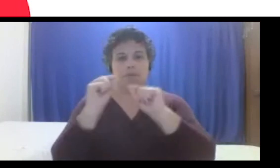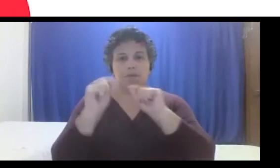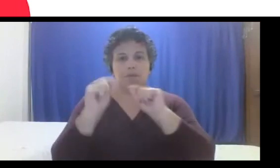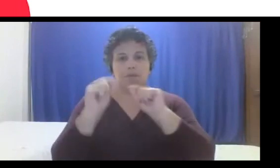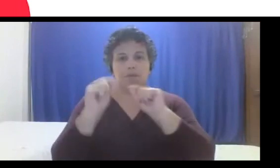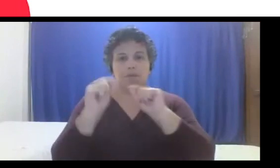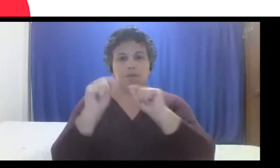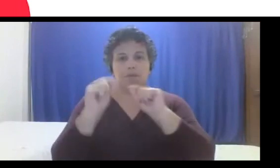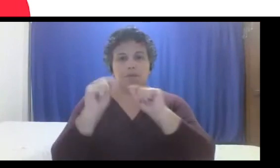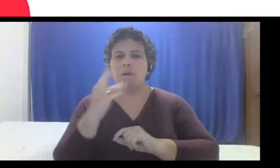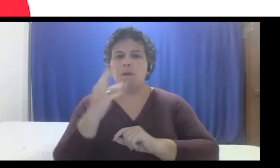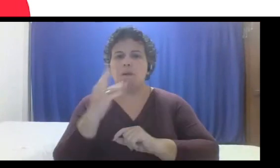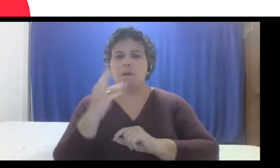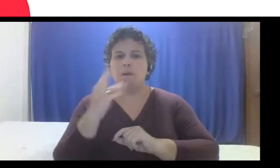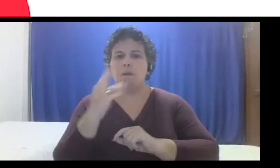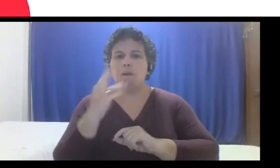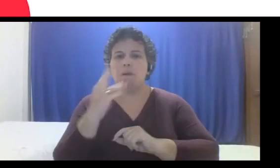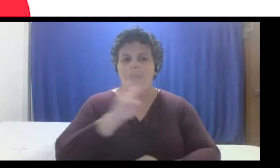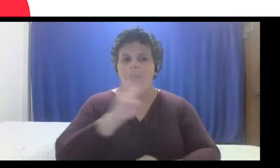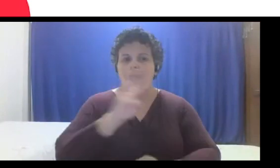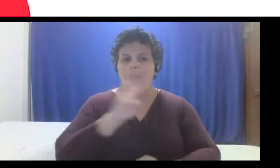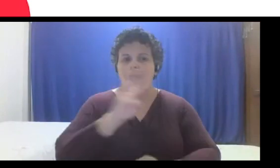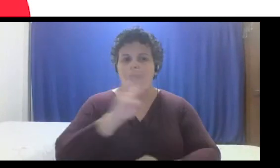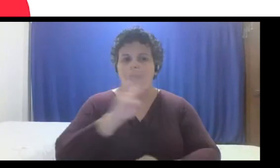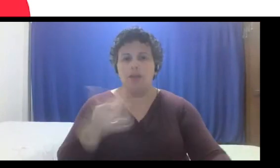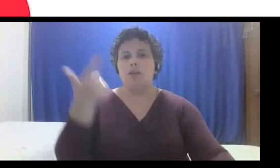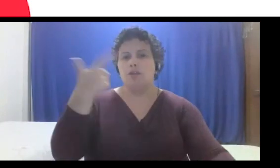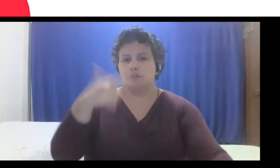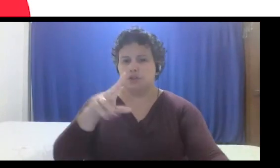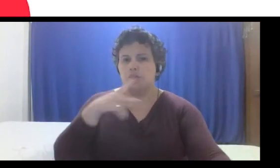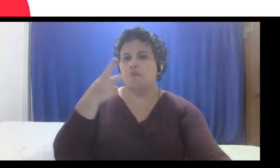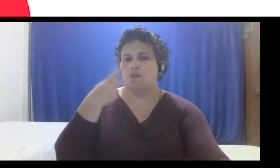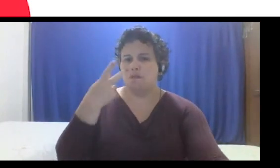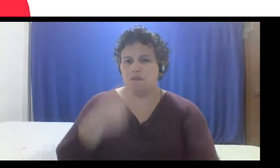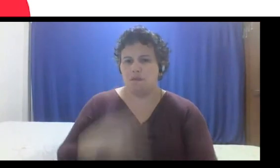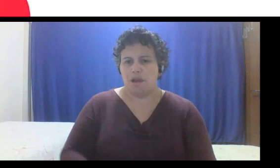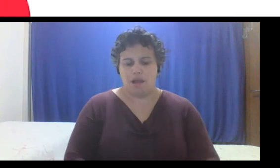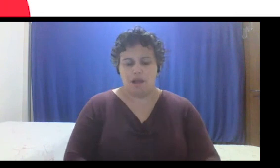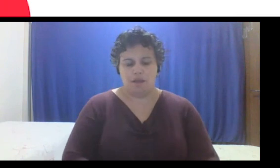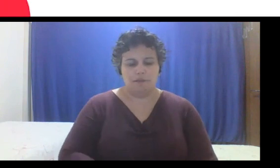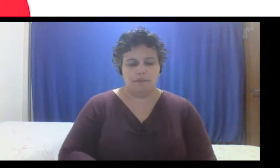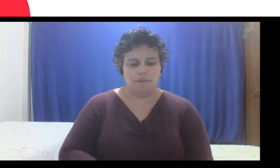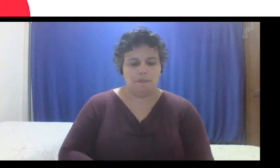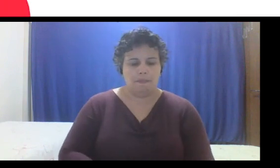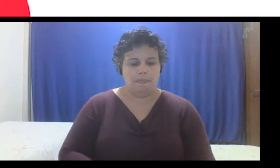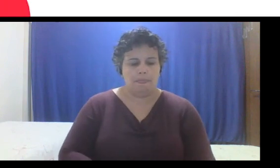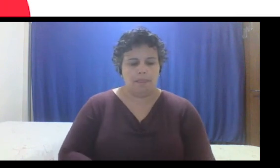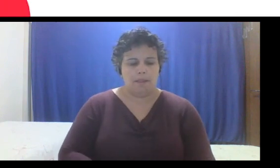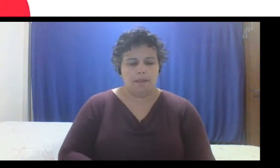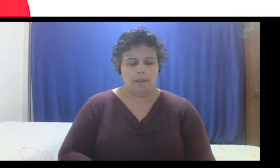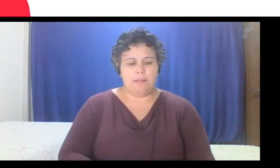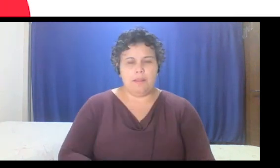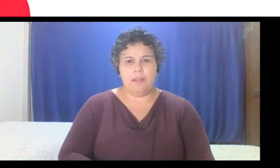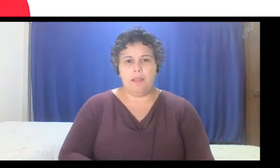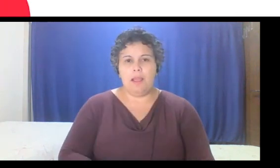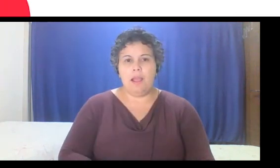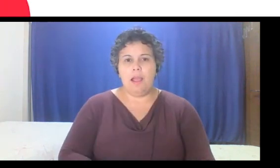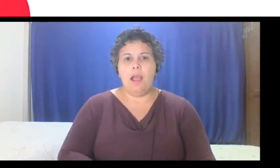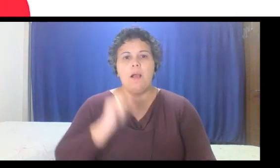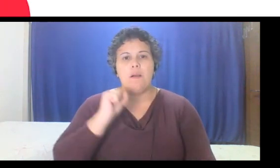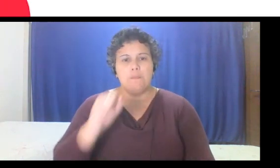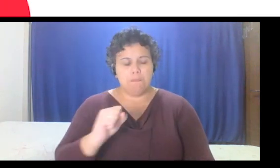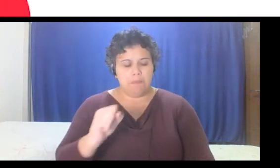utilizar. E, de novo, repito, pode ser somente um diagnóstico, né, ou eu já